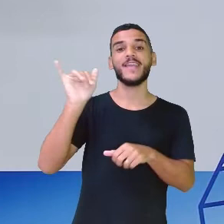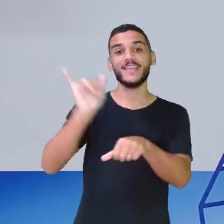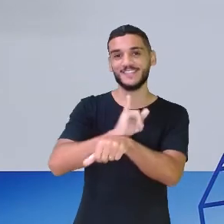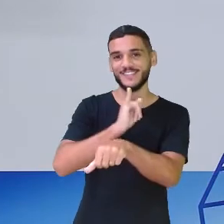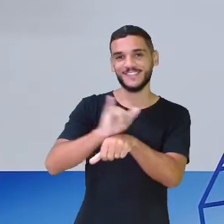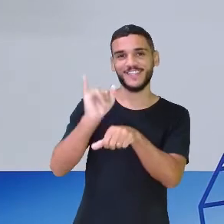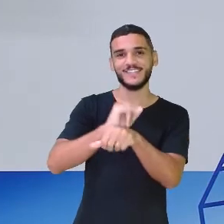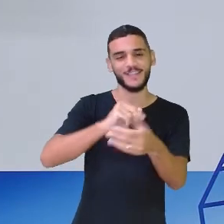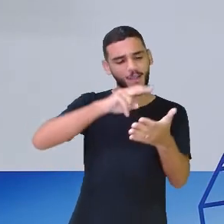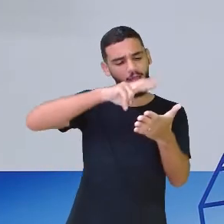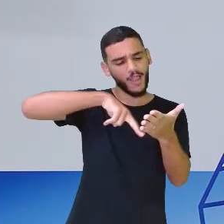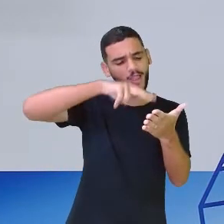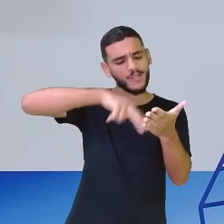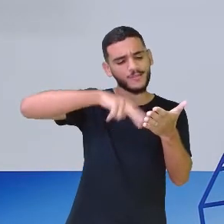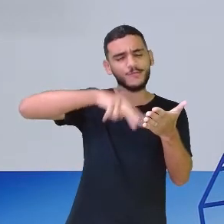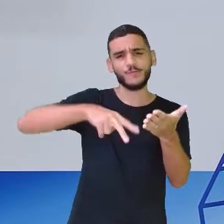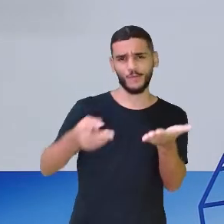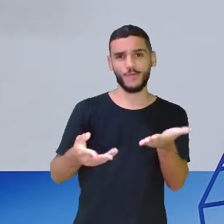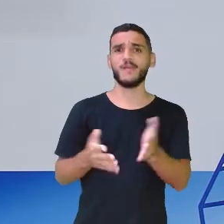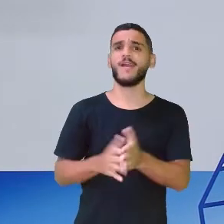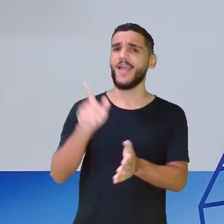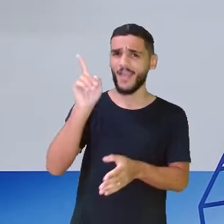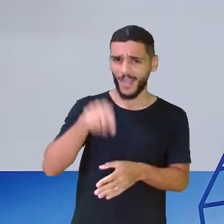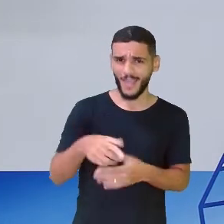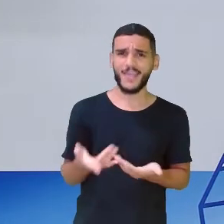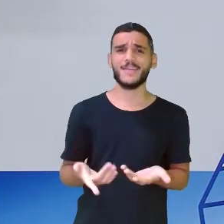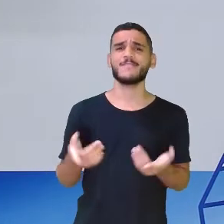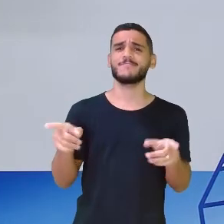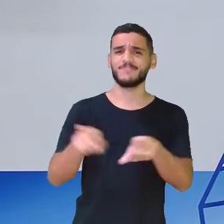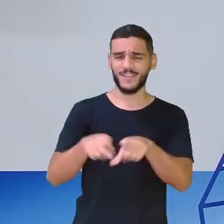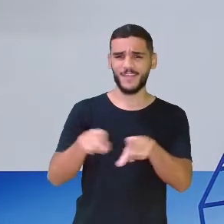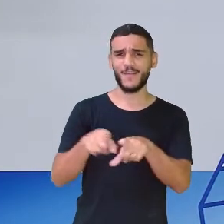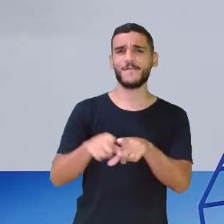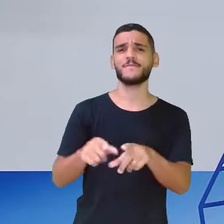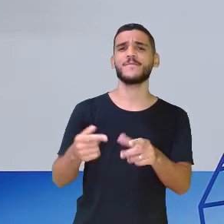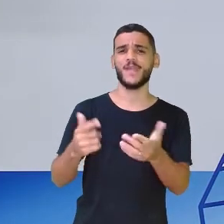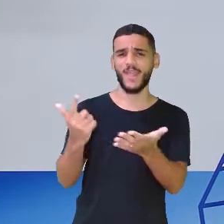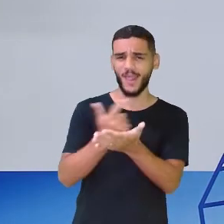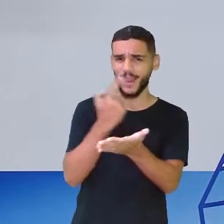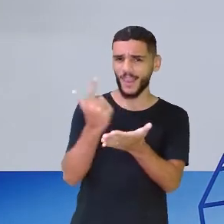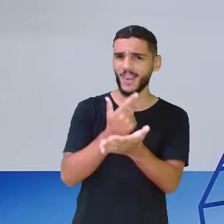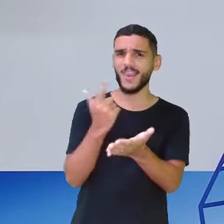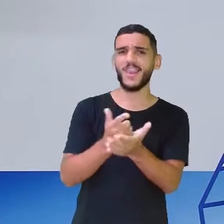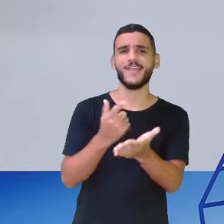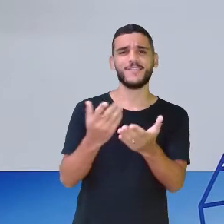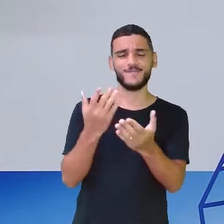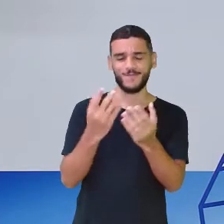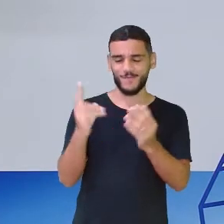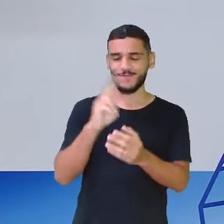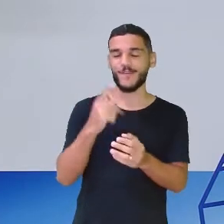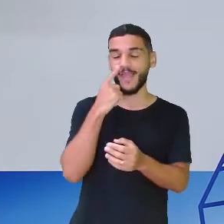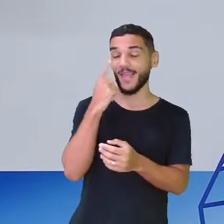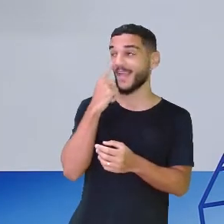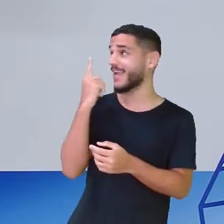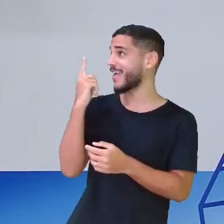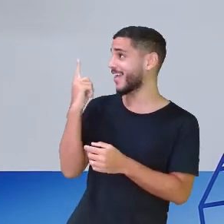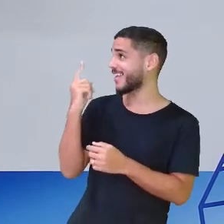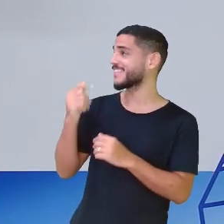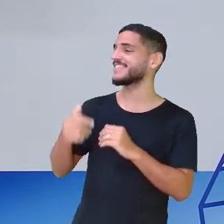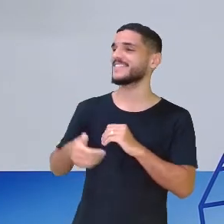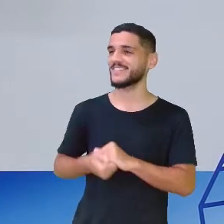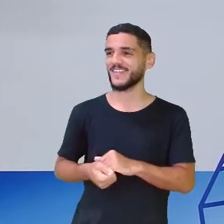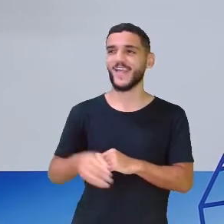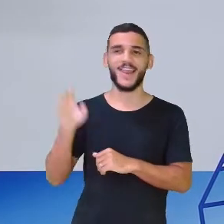de leitura. Isso mesmo, eu trouxe até o meu livrinho aqui, olha, já estou com ele aqui em mãos. Bem